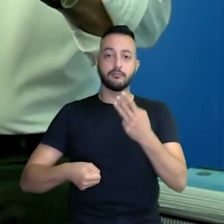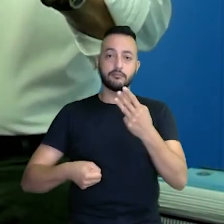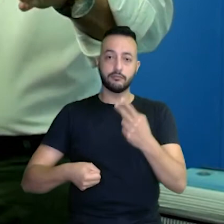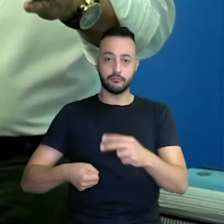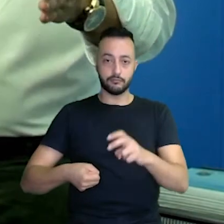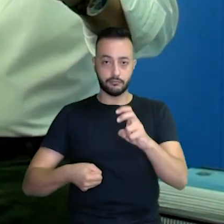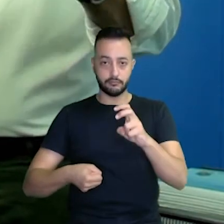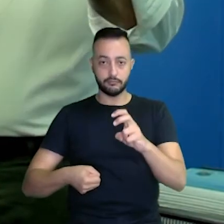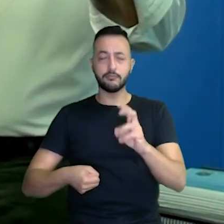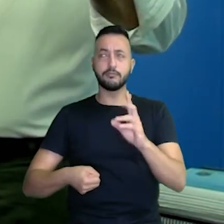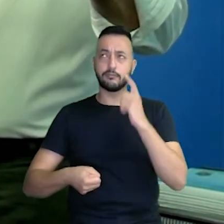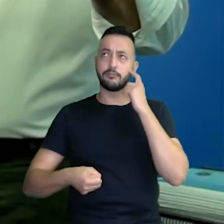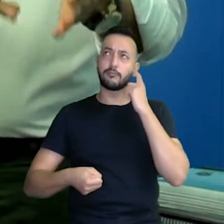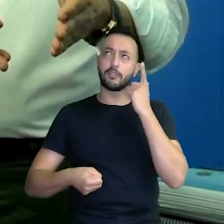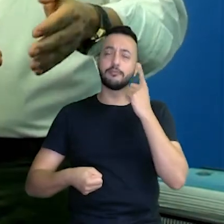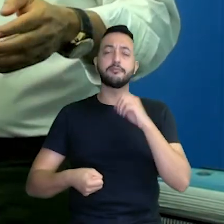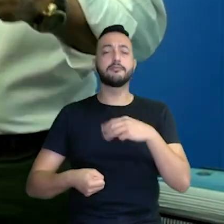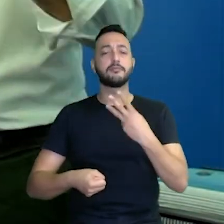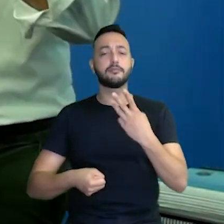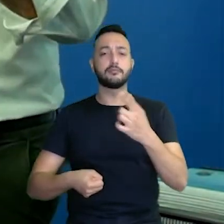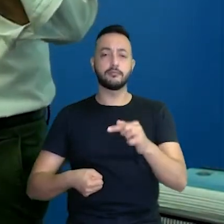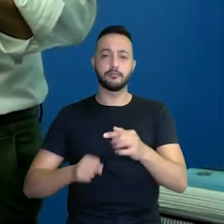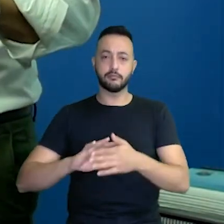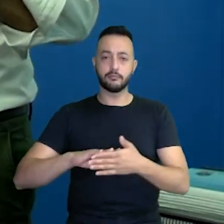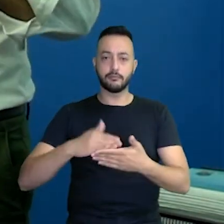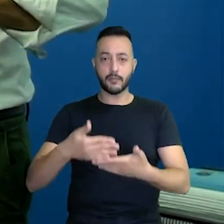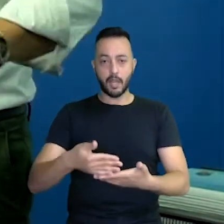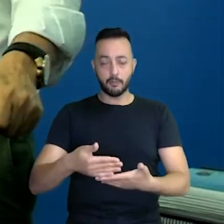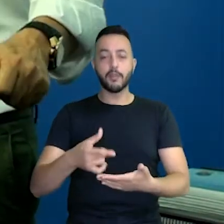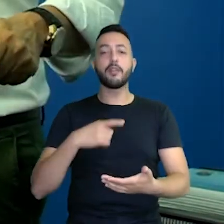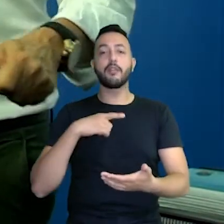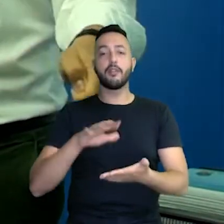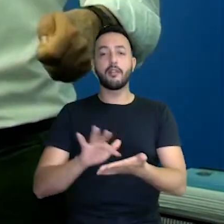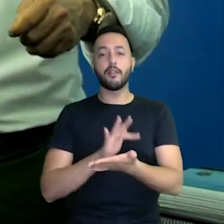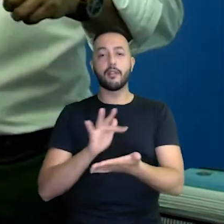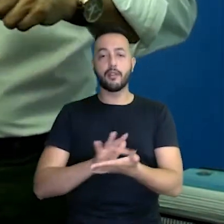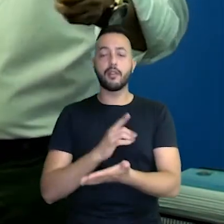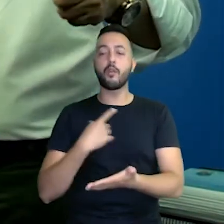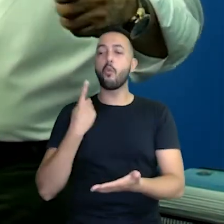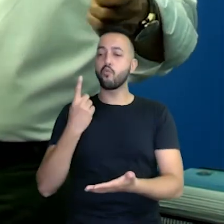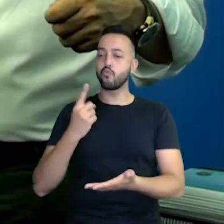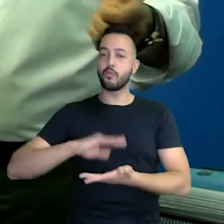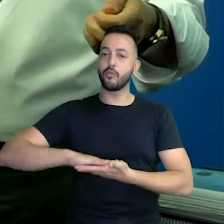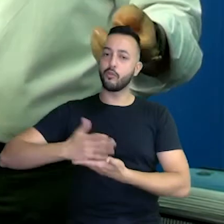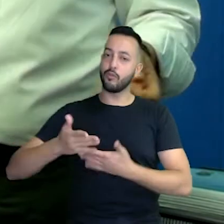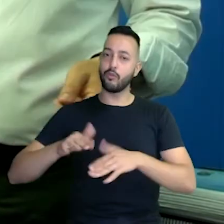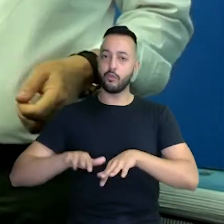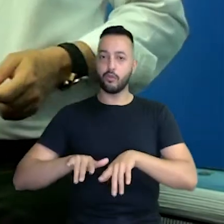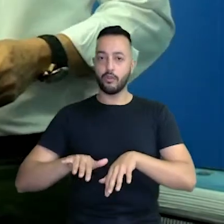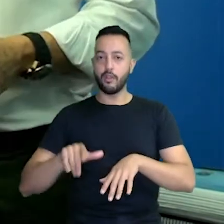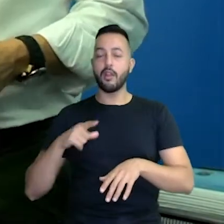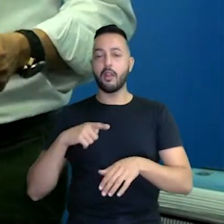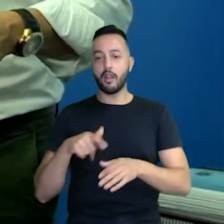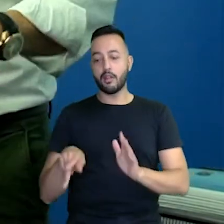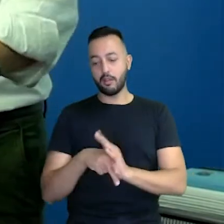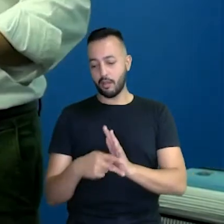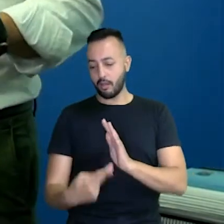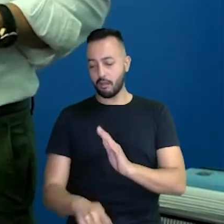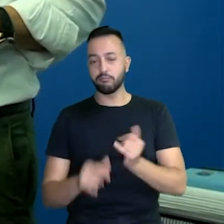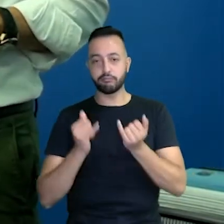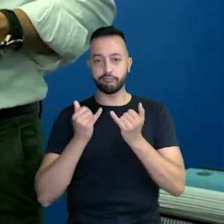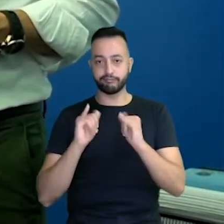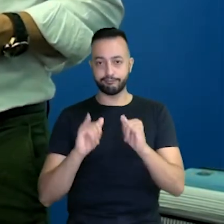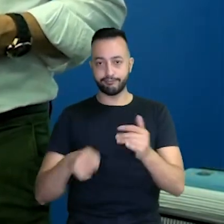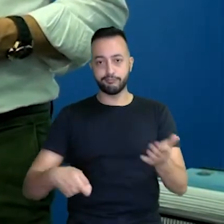35, salvo engano, tablet e um notebook que é carregado na própria maleta, carga elétrica, para